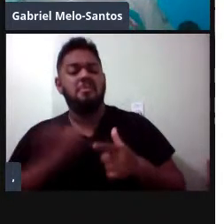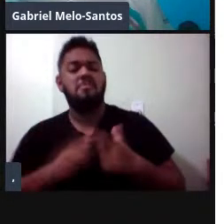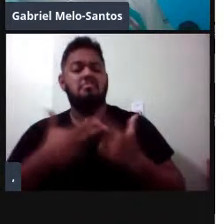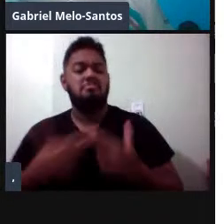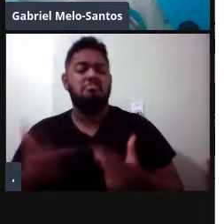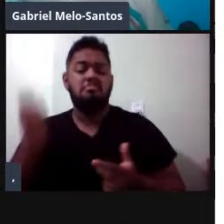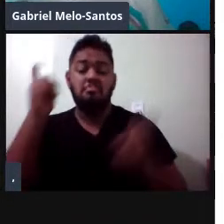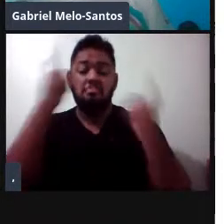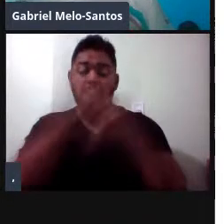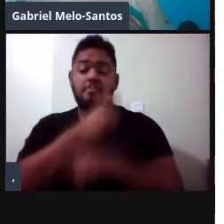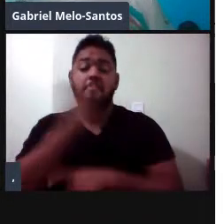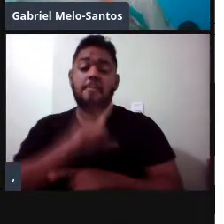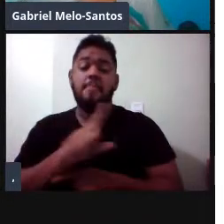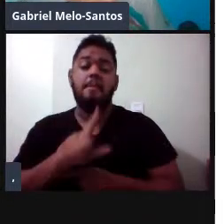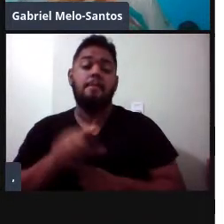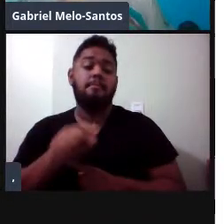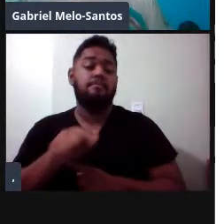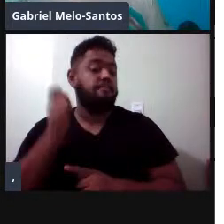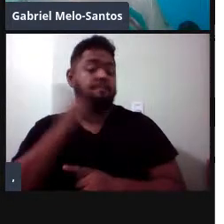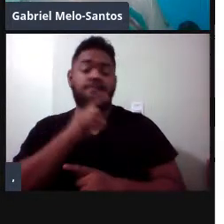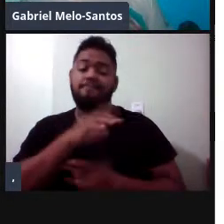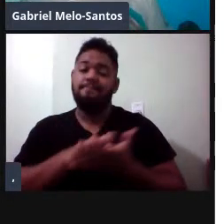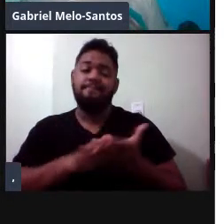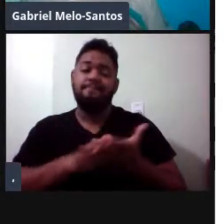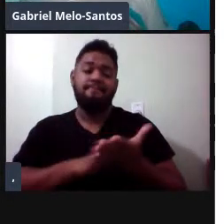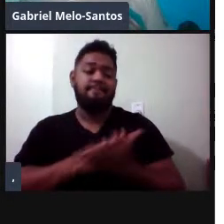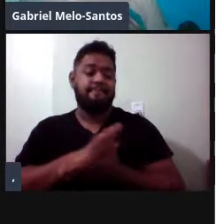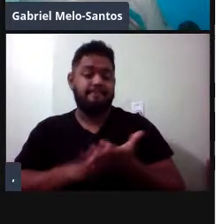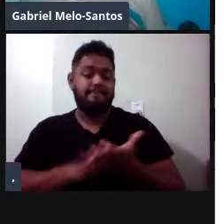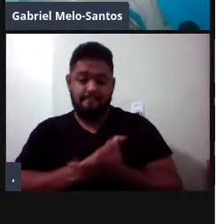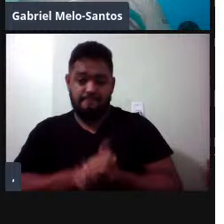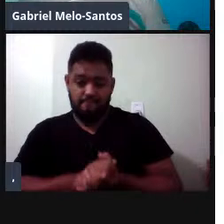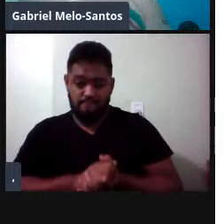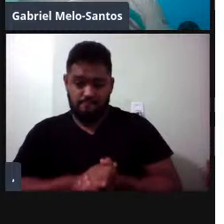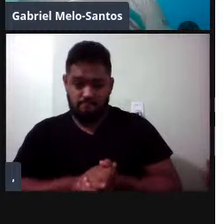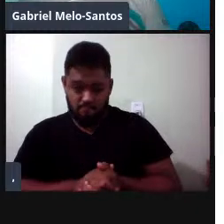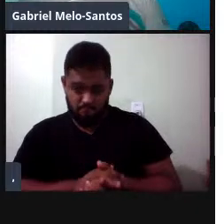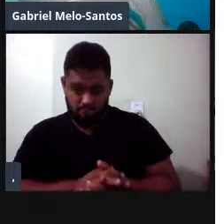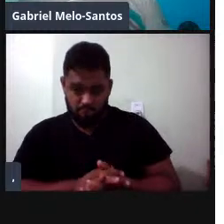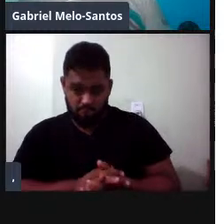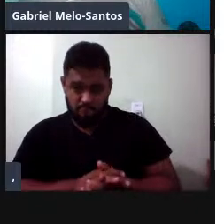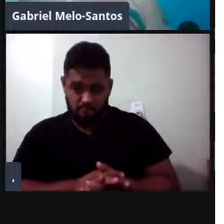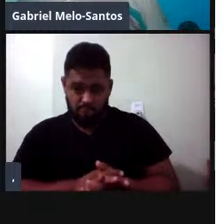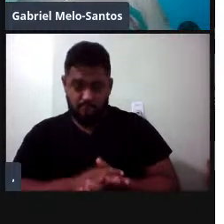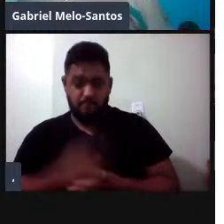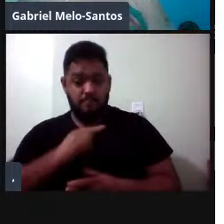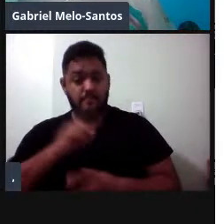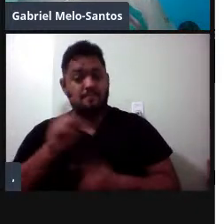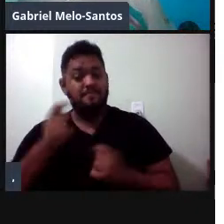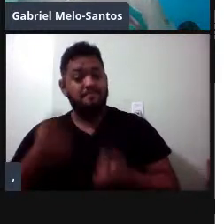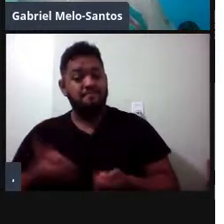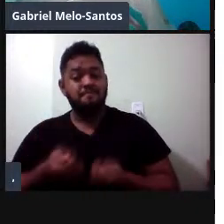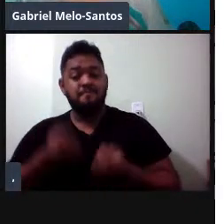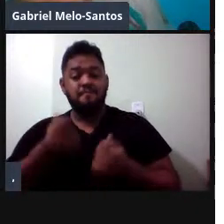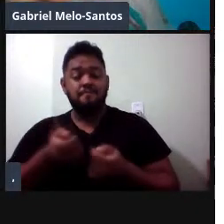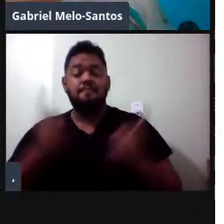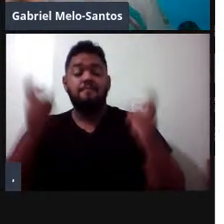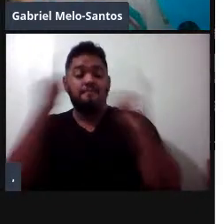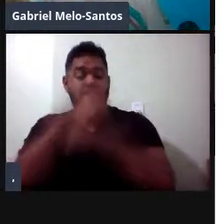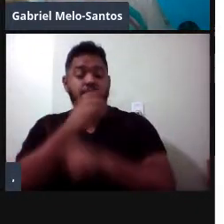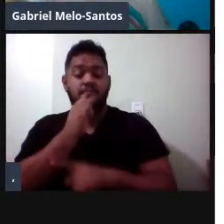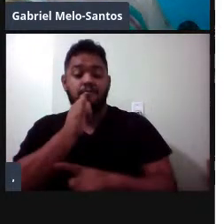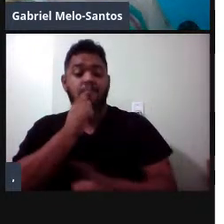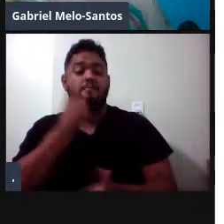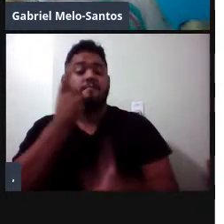como é normalmente em boa parte da sua distribuição assim que eles emergem, né? Se mostra um pouquíssimo, são difíceis de seguir de